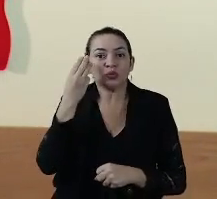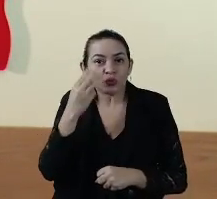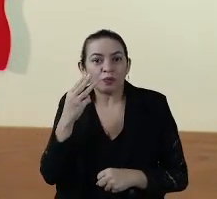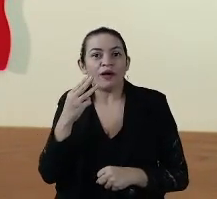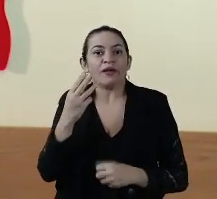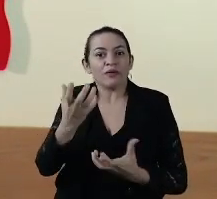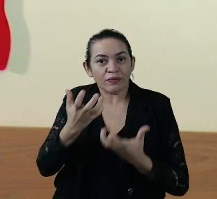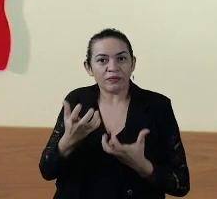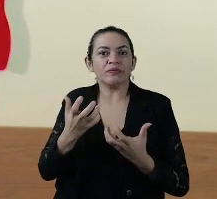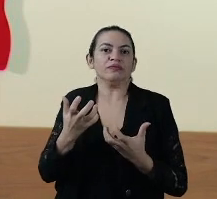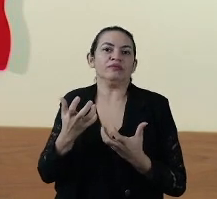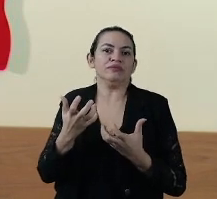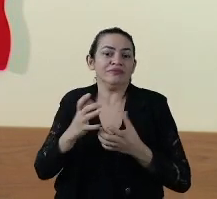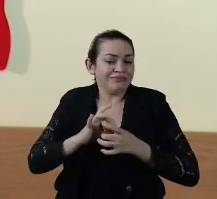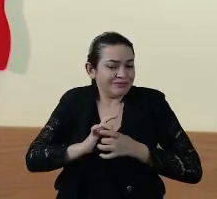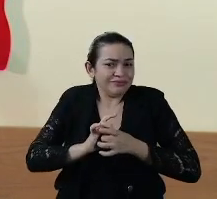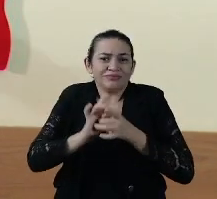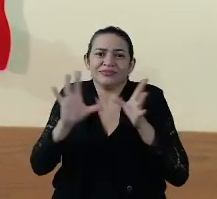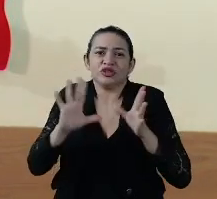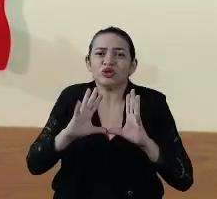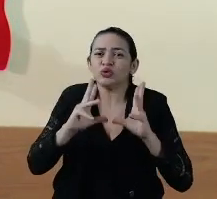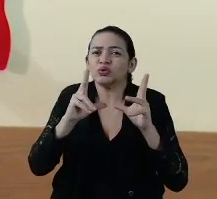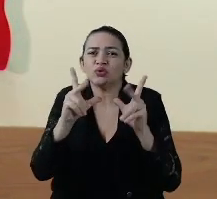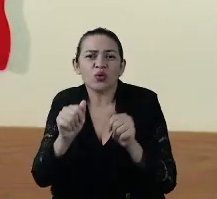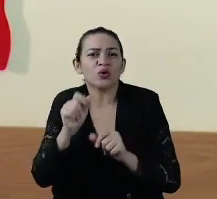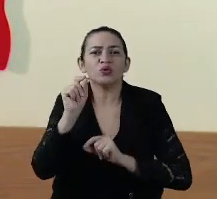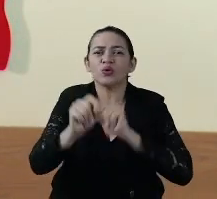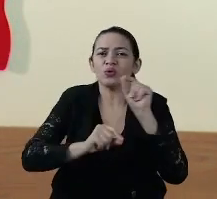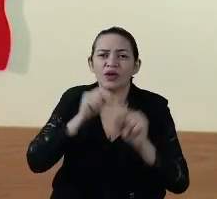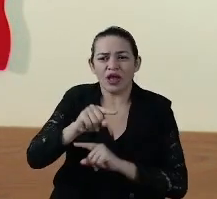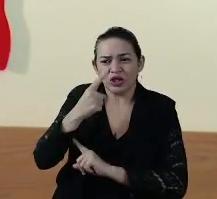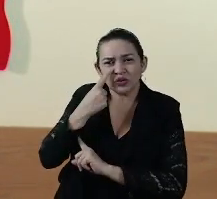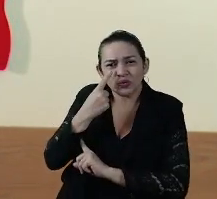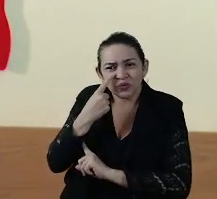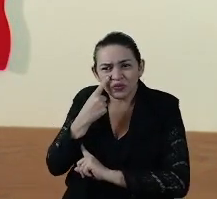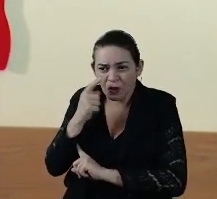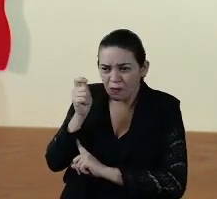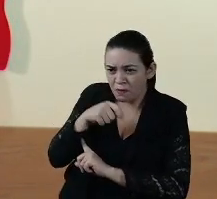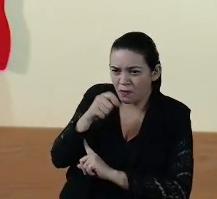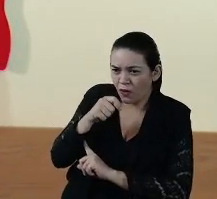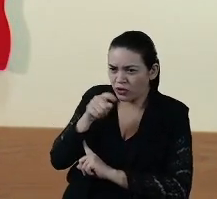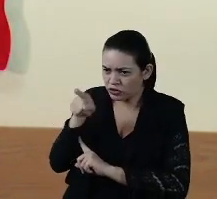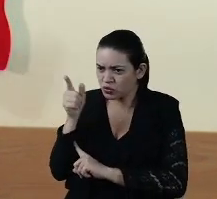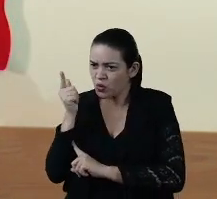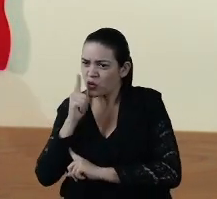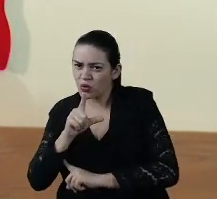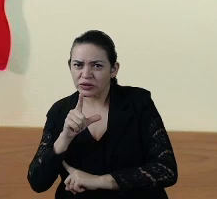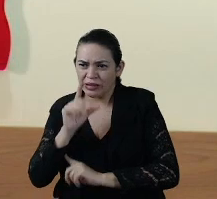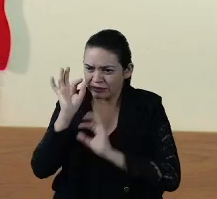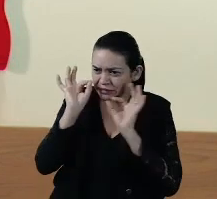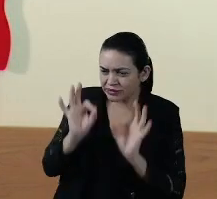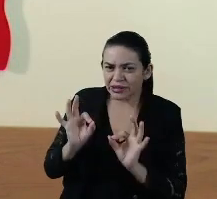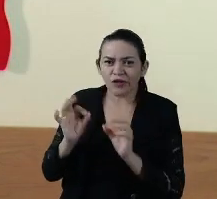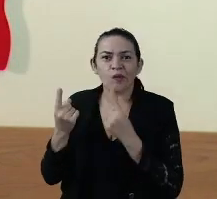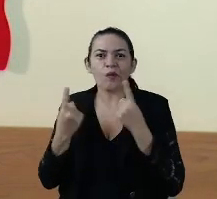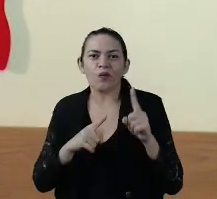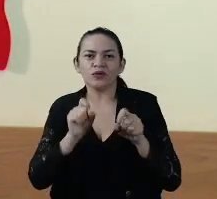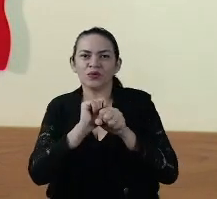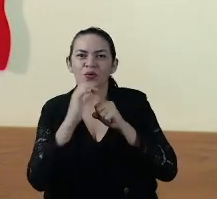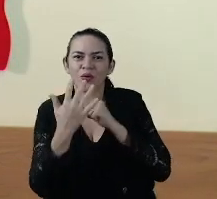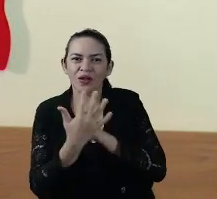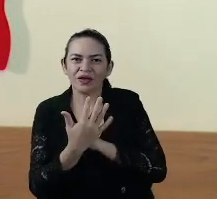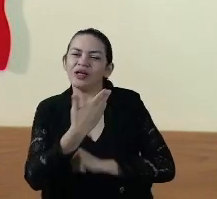disponibiliza todas as substâncias que são vistas como potencialmente eficazes contra o